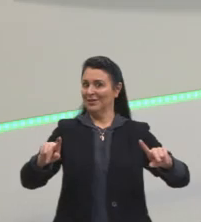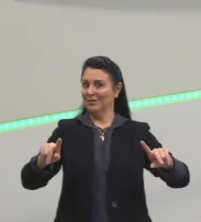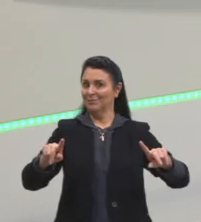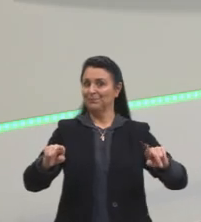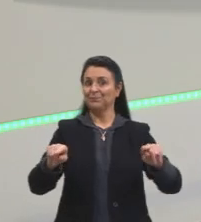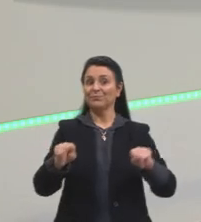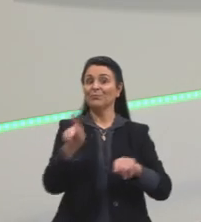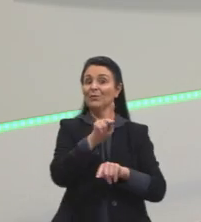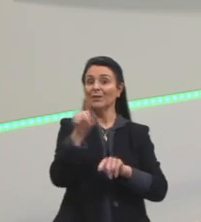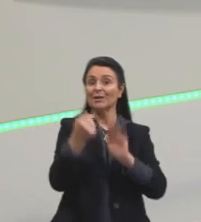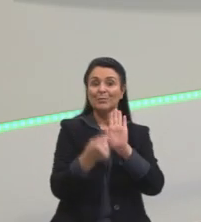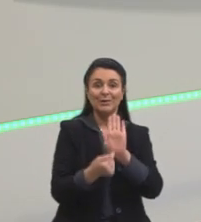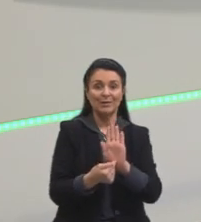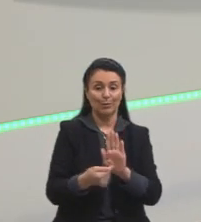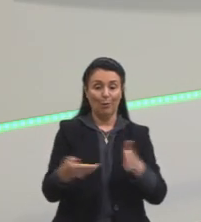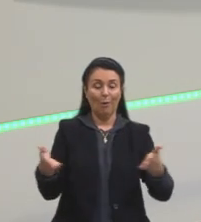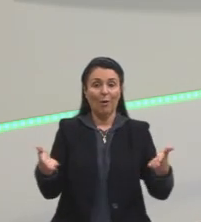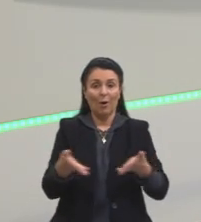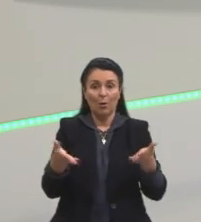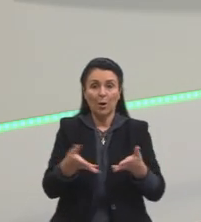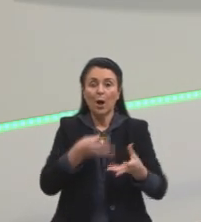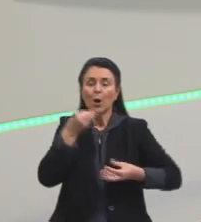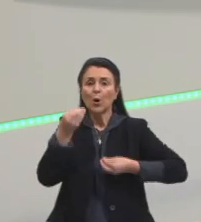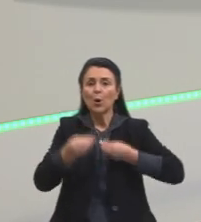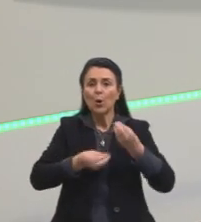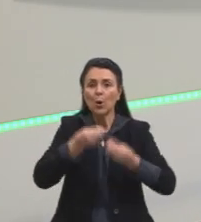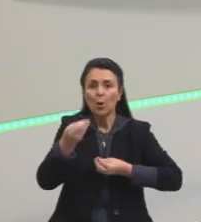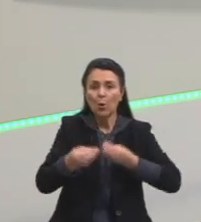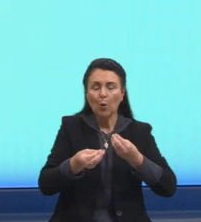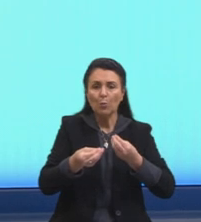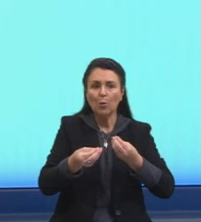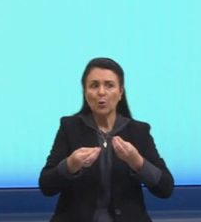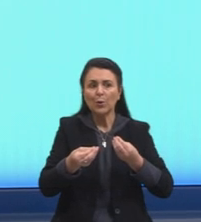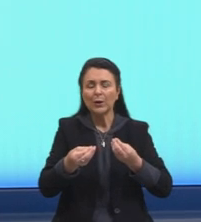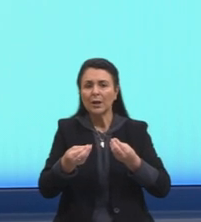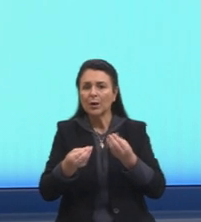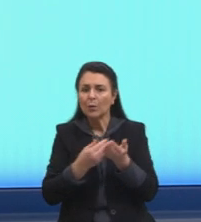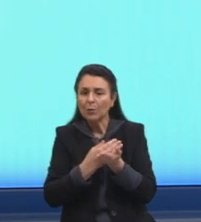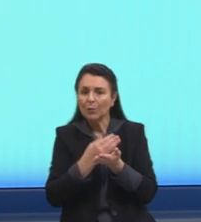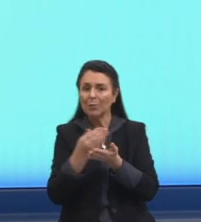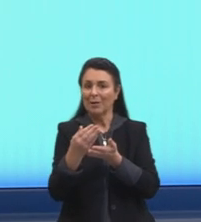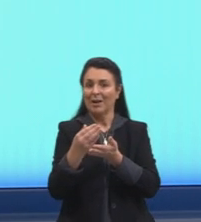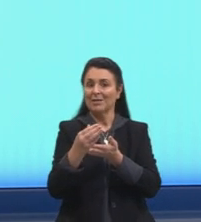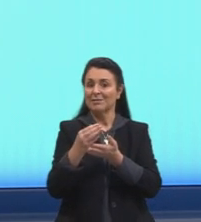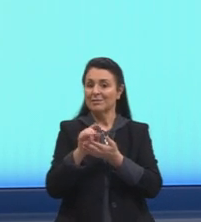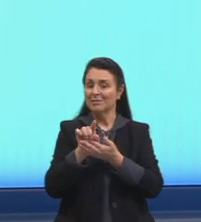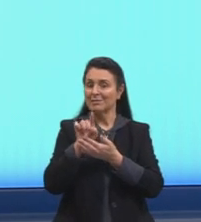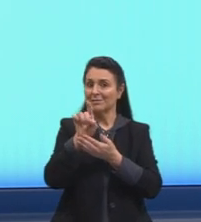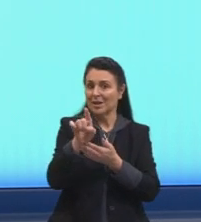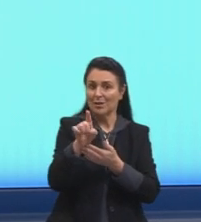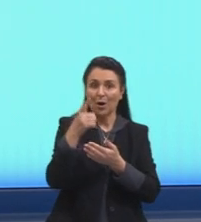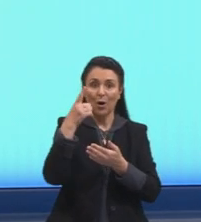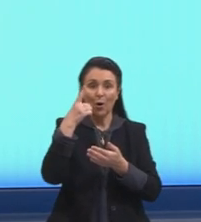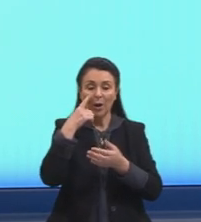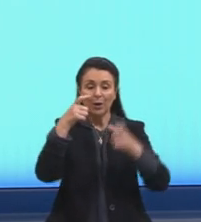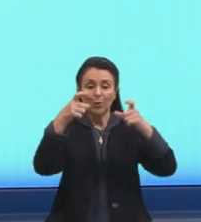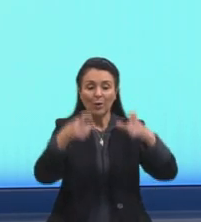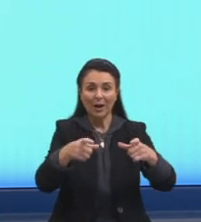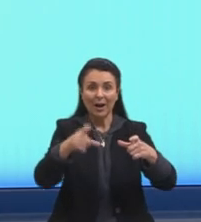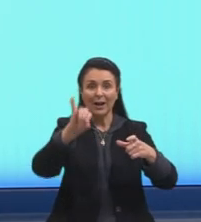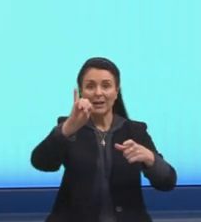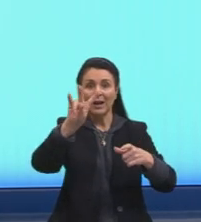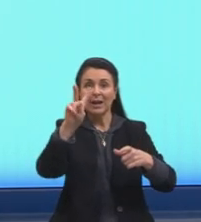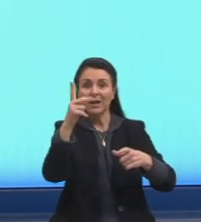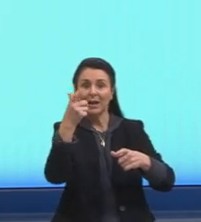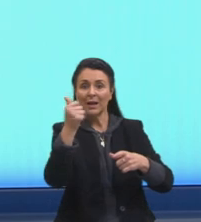aqui embaixo, ó, eu vou mostrar pra vocês como é que forma, né, um perfil relacionado a isso. Olha lá, ó, ilha de calor, né, então justamente